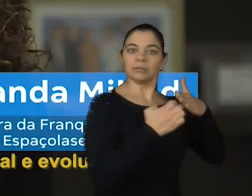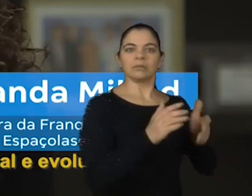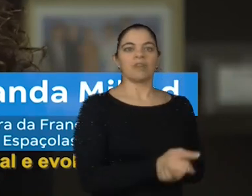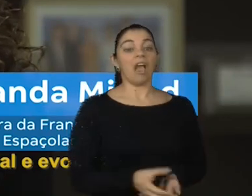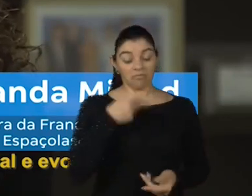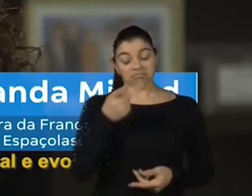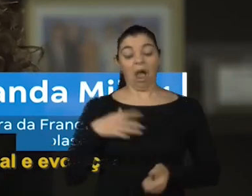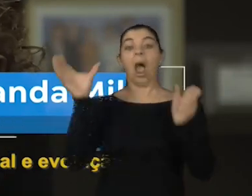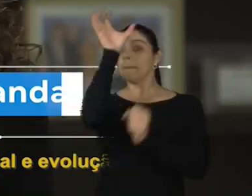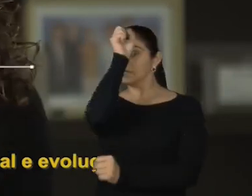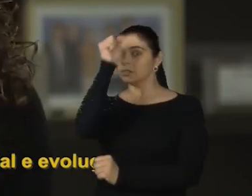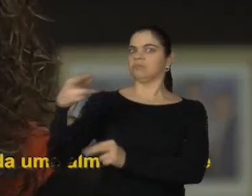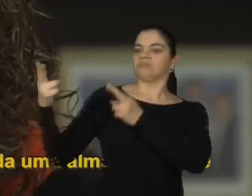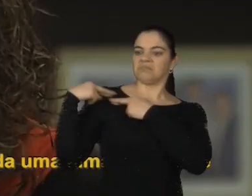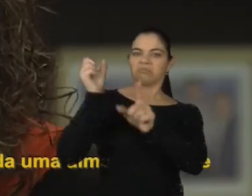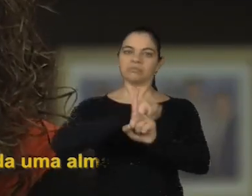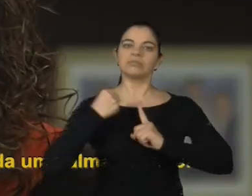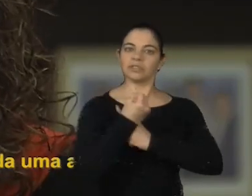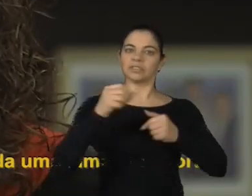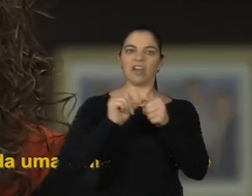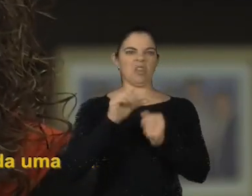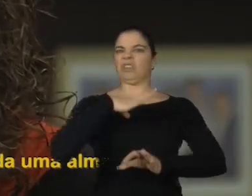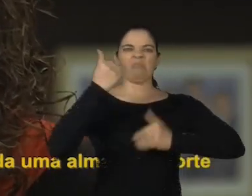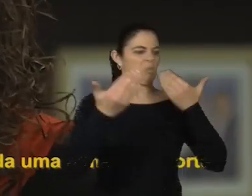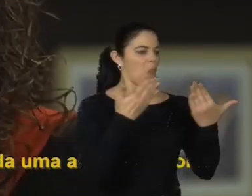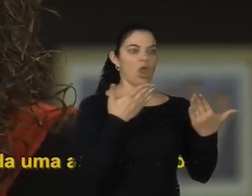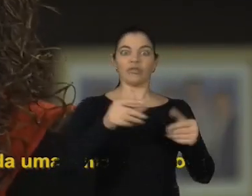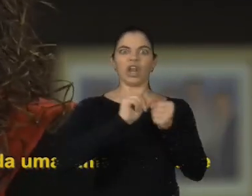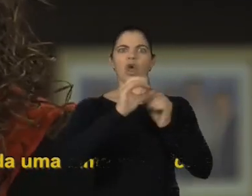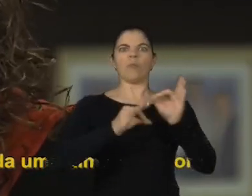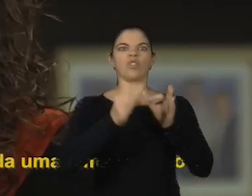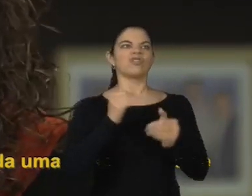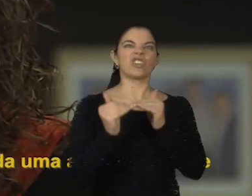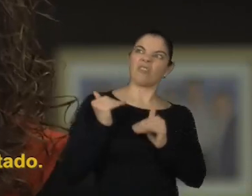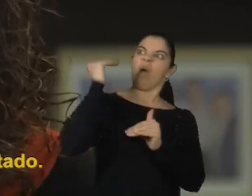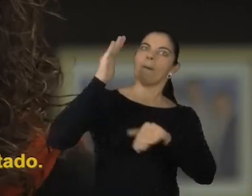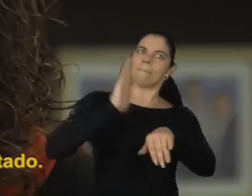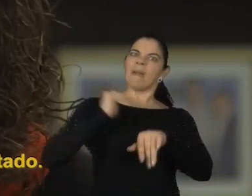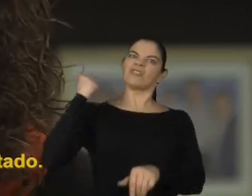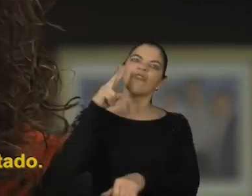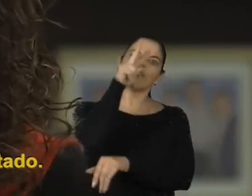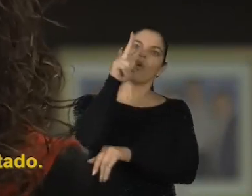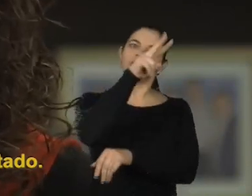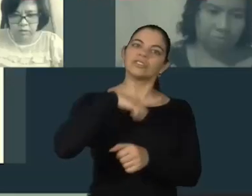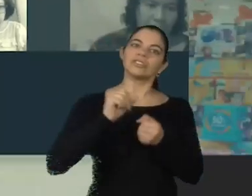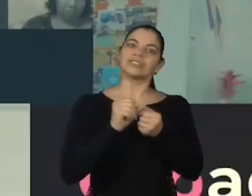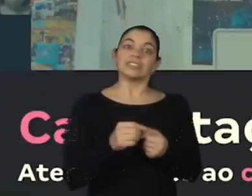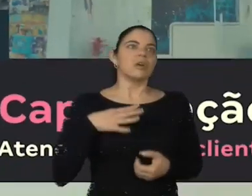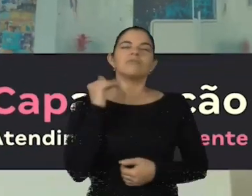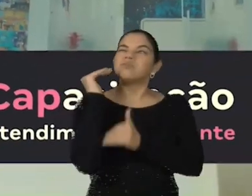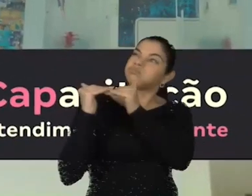responsabilidade social e evolução. A gente não tem dúvida que a nossa empresa vai ter ainda uma alma mais forte depois desse projeto ser implantado.